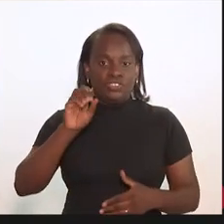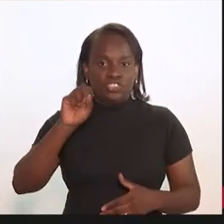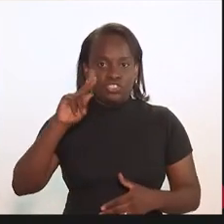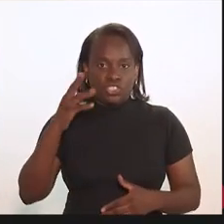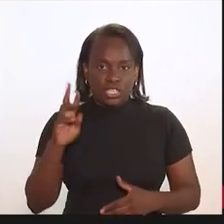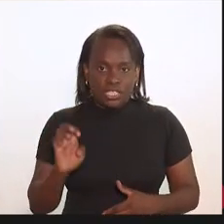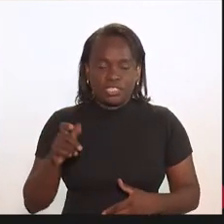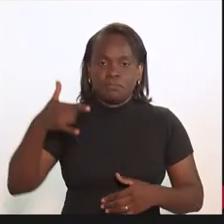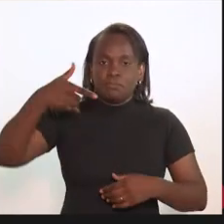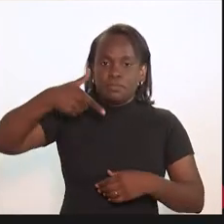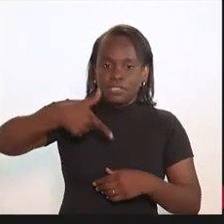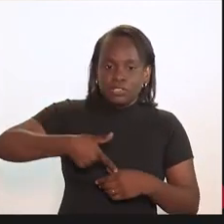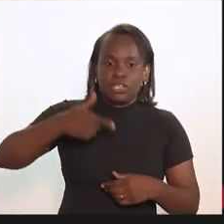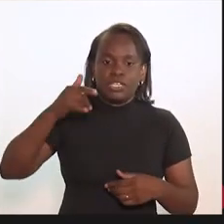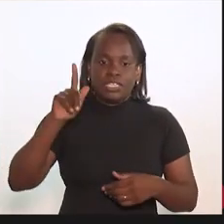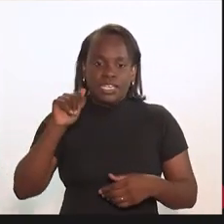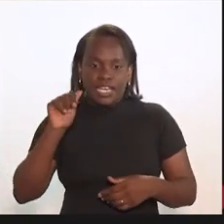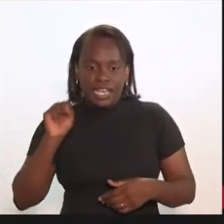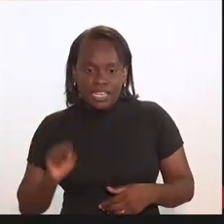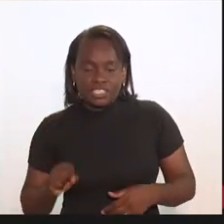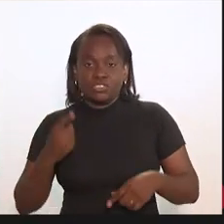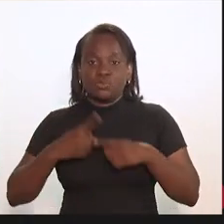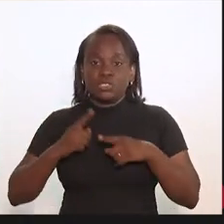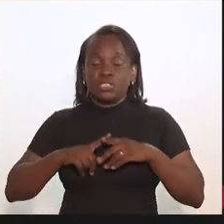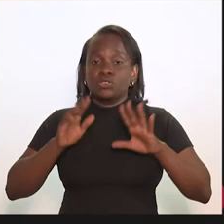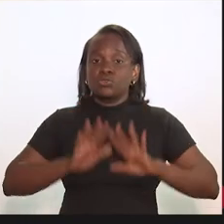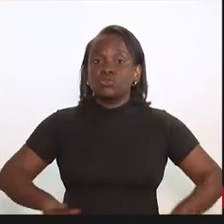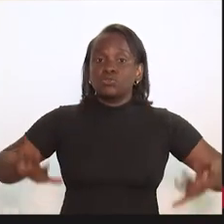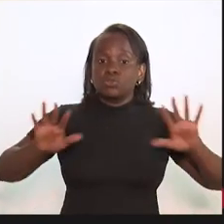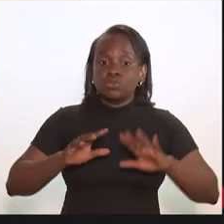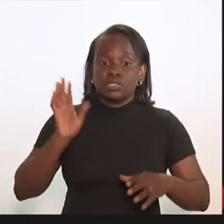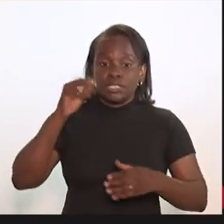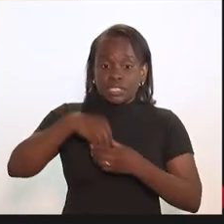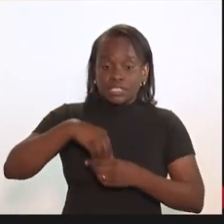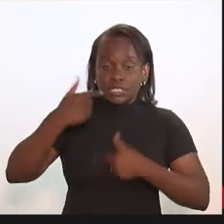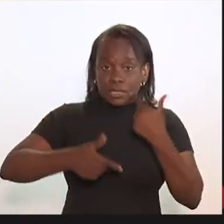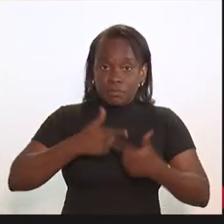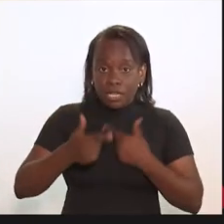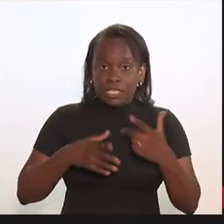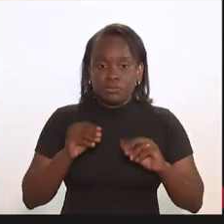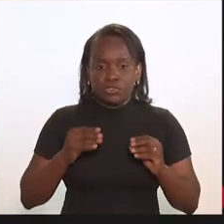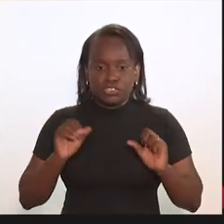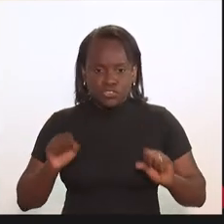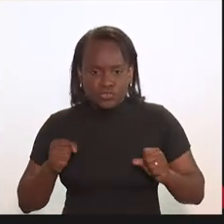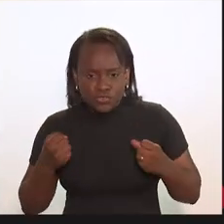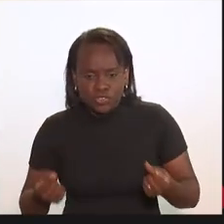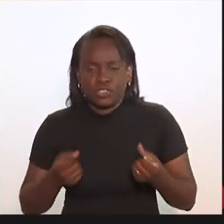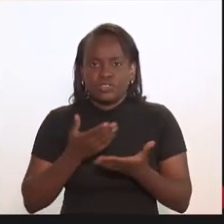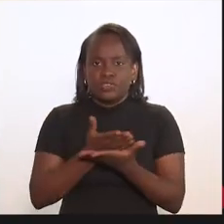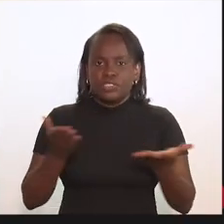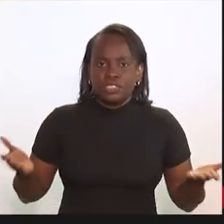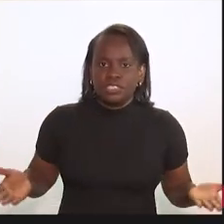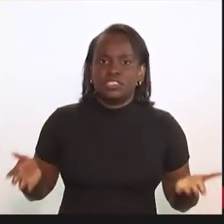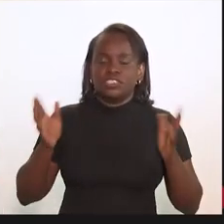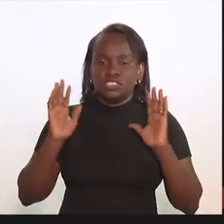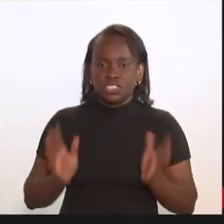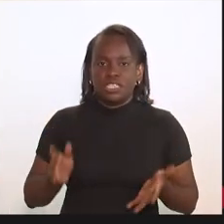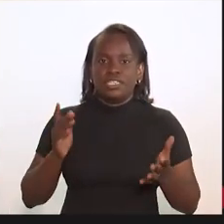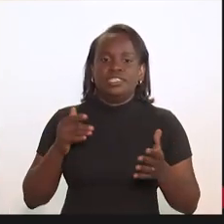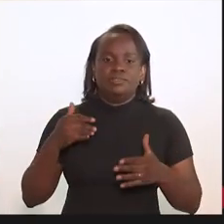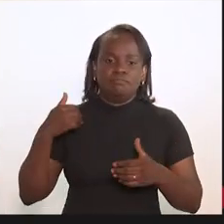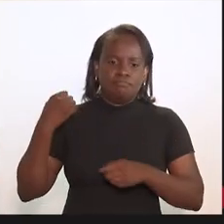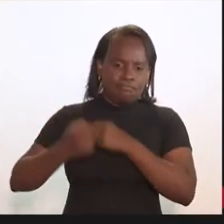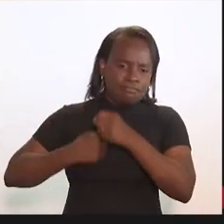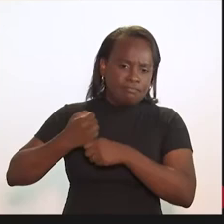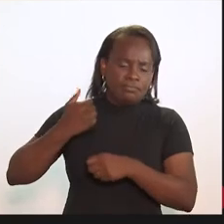offshore, petróleo e gás, porque todos nós, dentro de um trabalho com muita dedicação, todos vocês que já